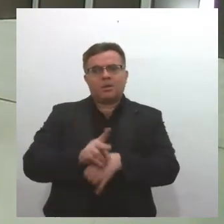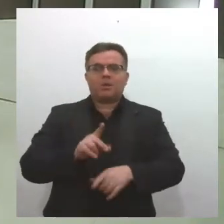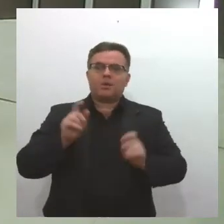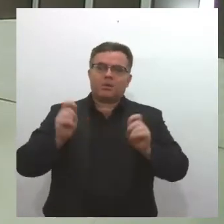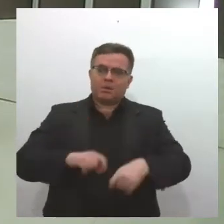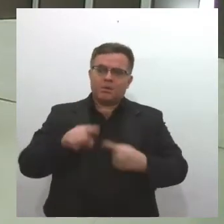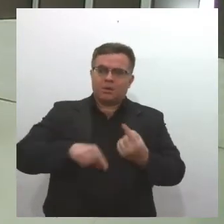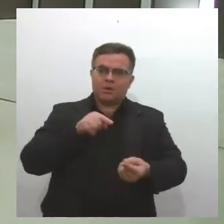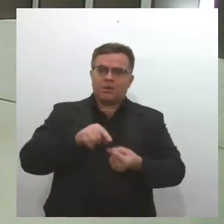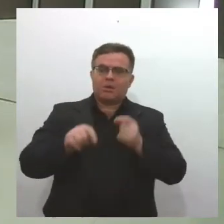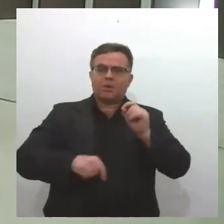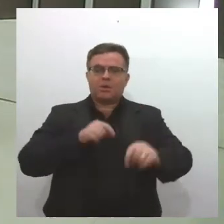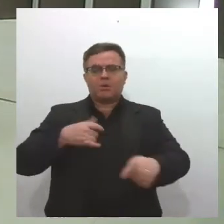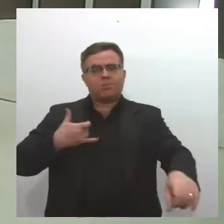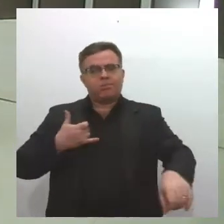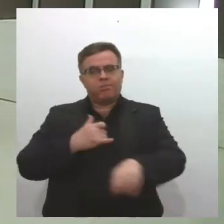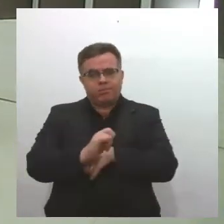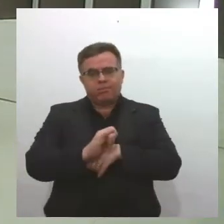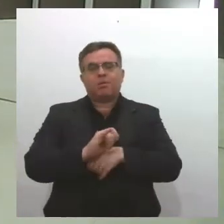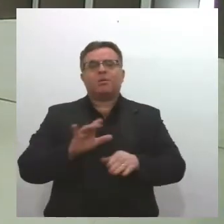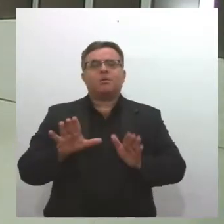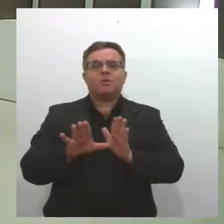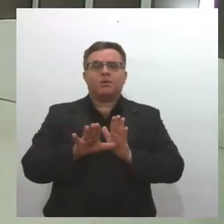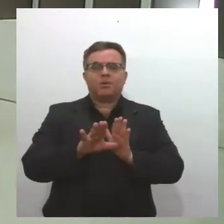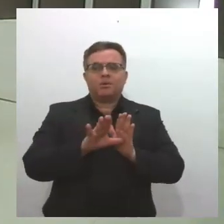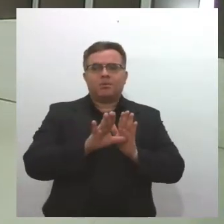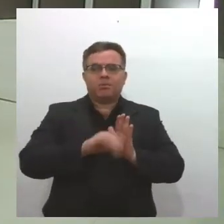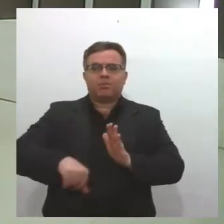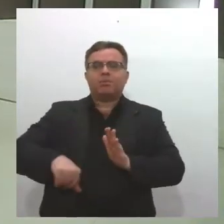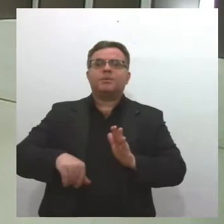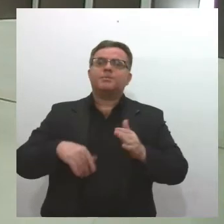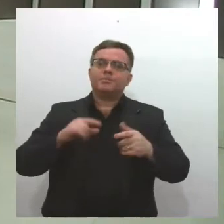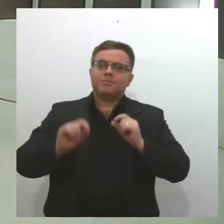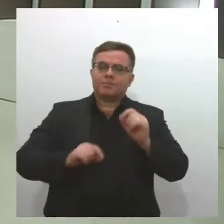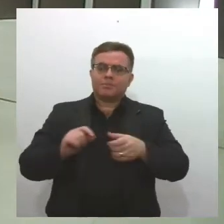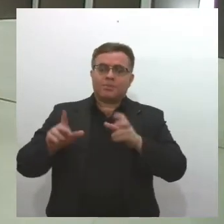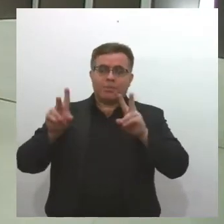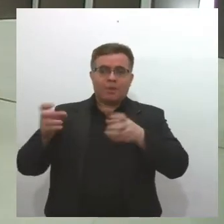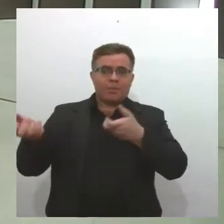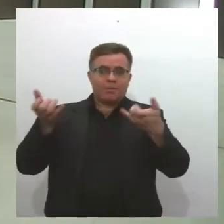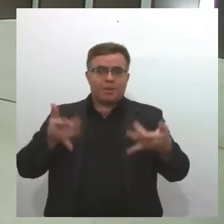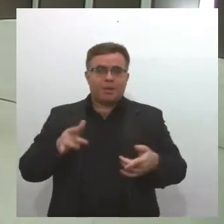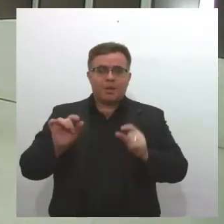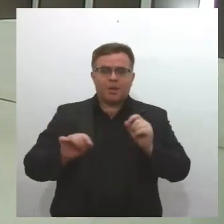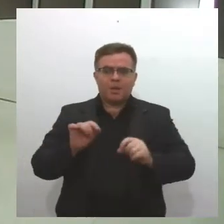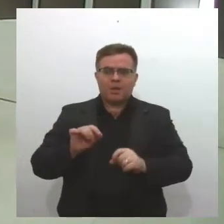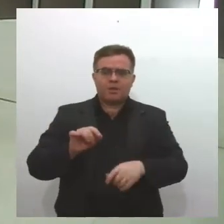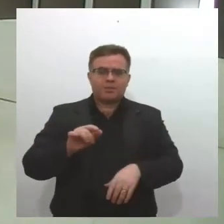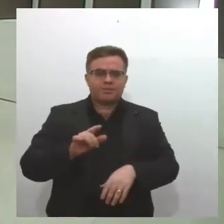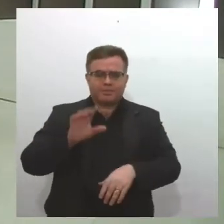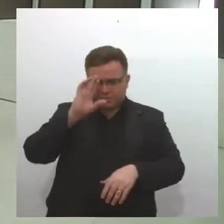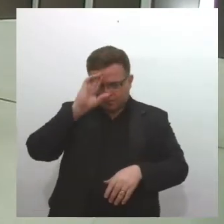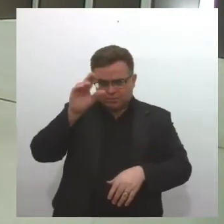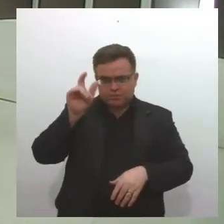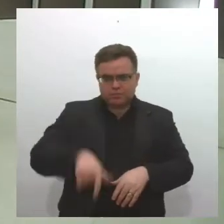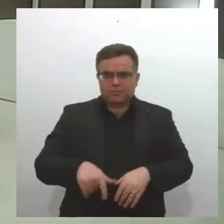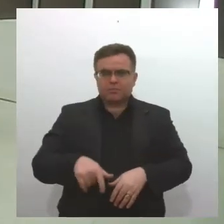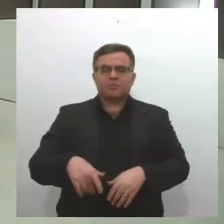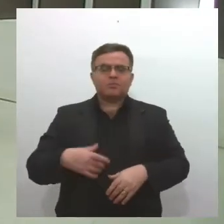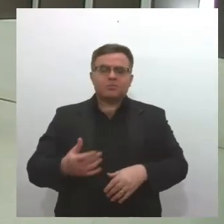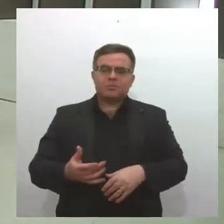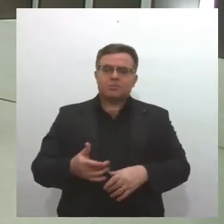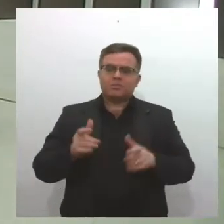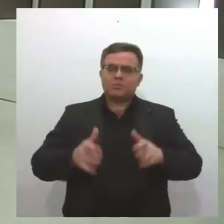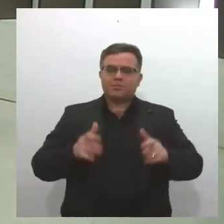finalidade de aplicar golpes a partir de ameaças. Sobre o assunto, eu converso agora com a gerente de ações estratégicas da Vigilância